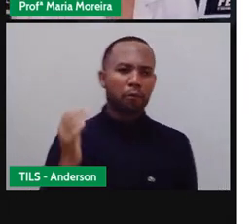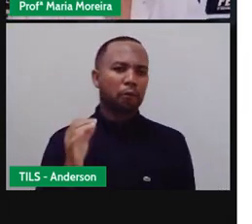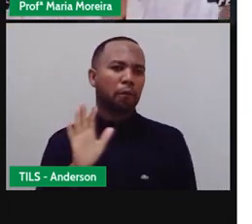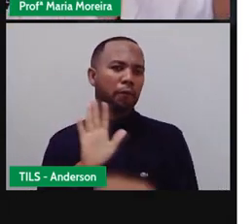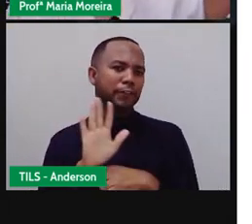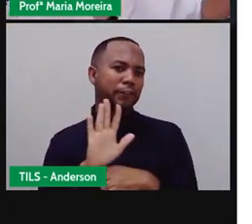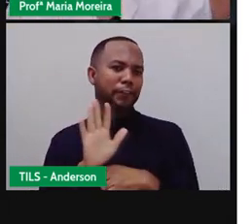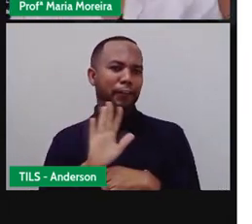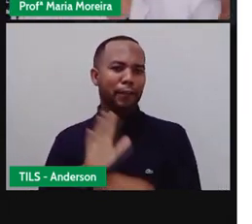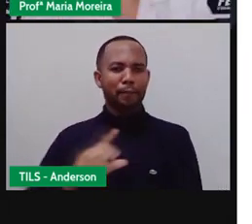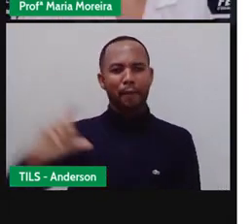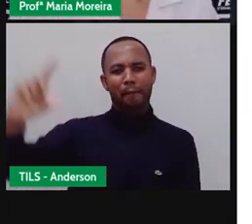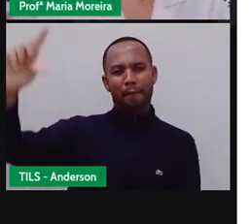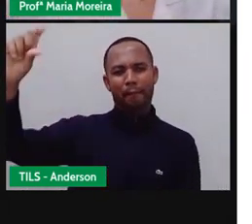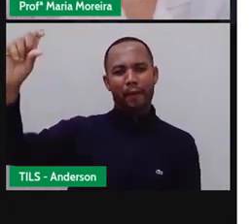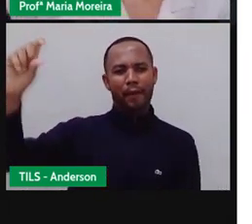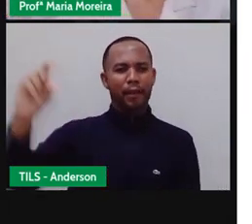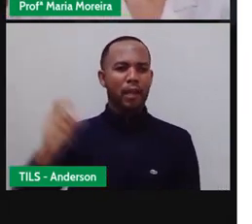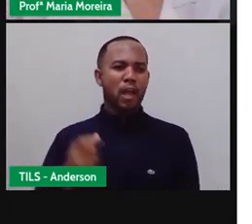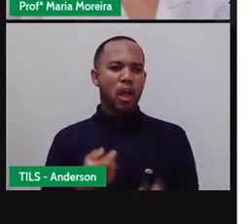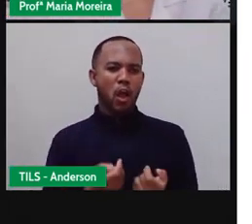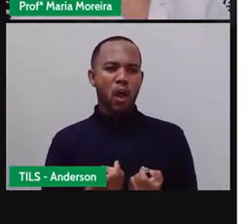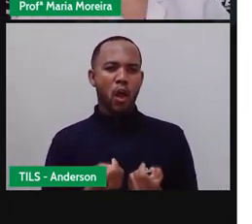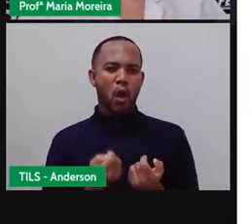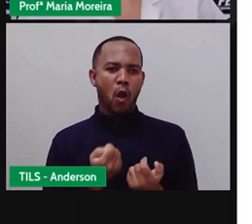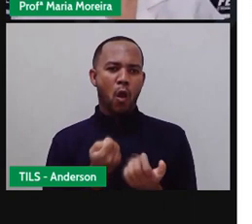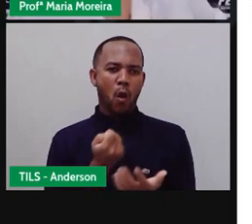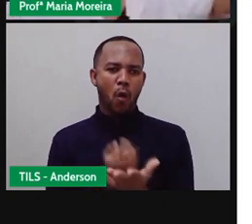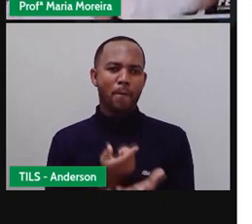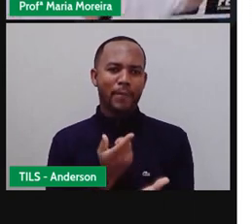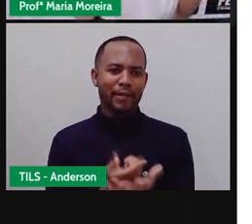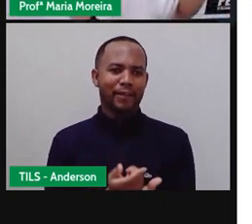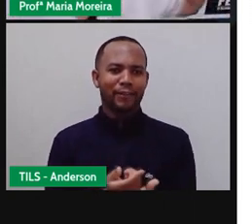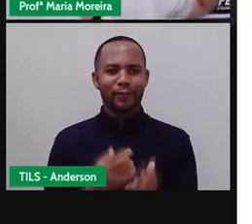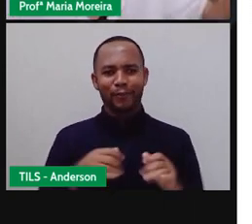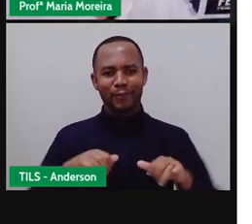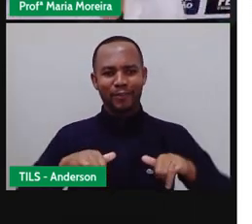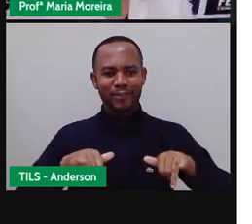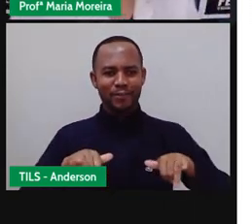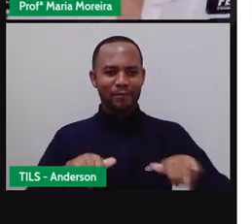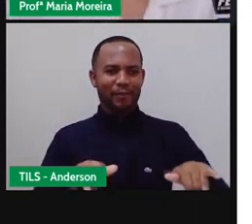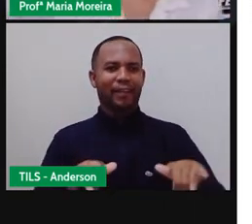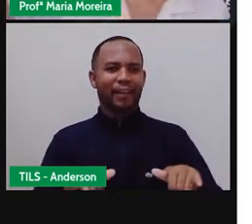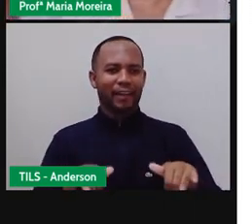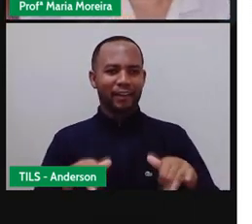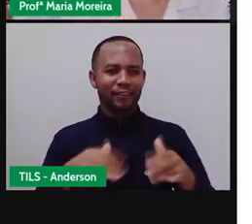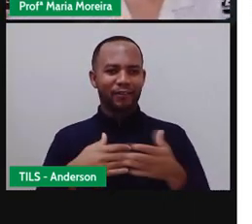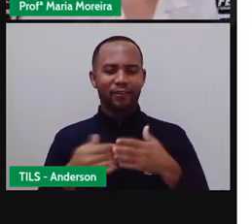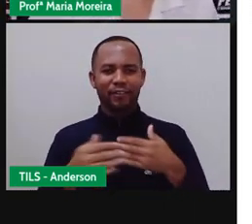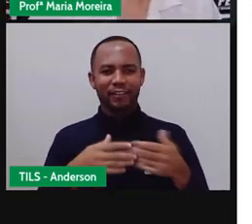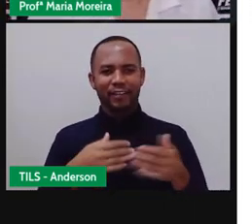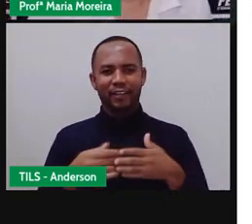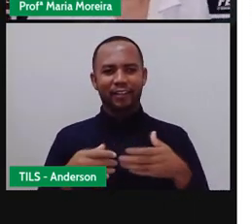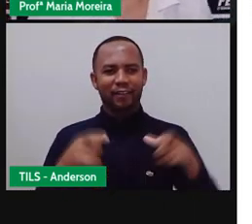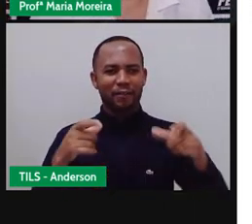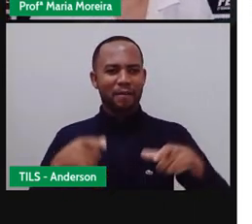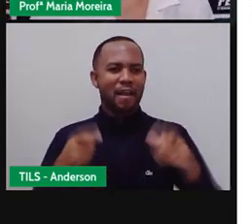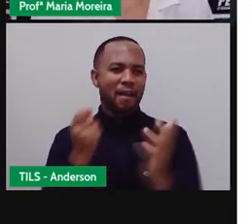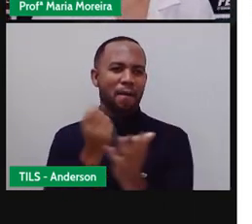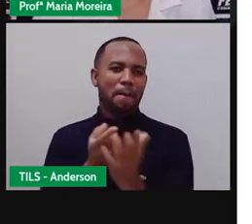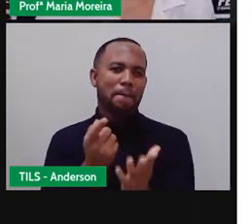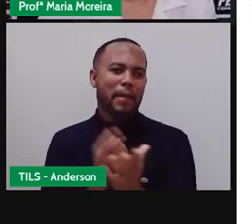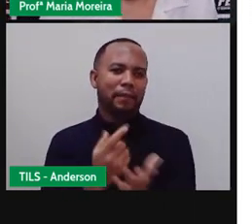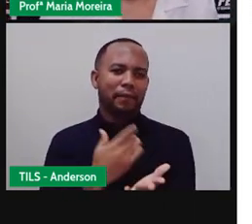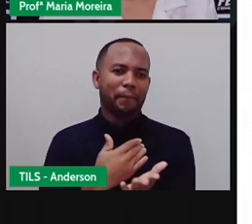Ai, eu fui na feira. Ai, tô no supermercado. Tô na casa de Aninha. Tô na casa de Joãozinho. E aí você